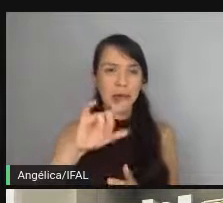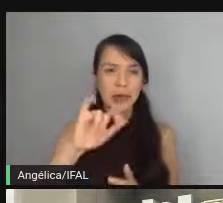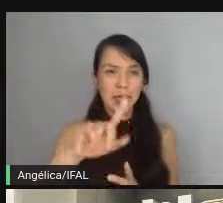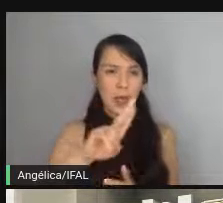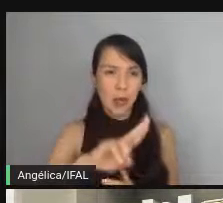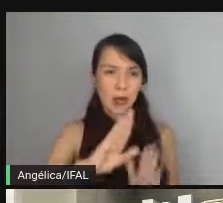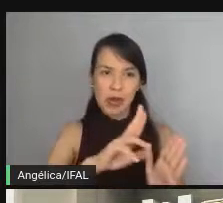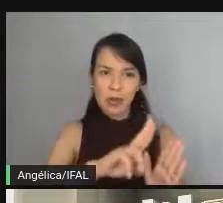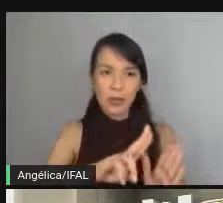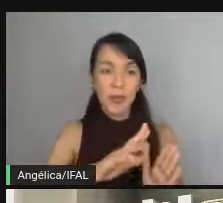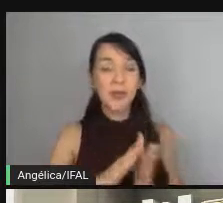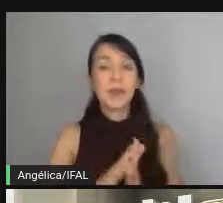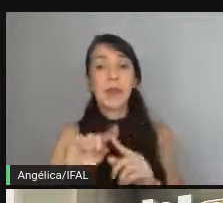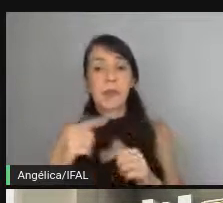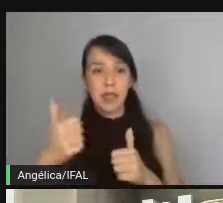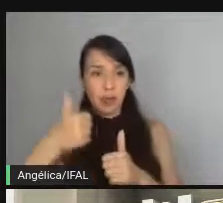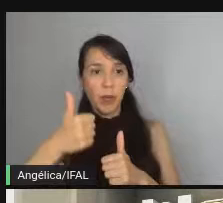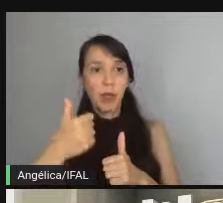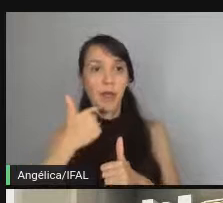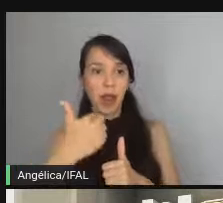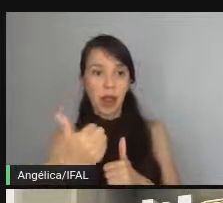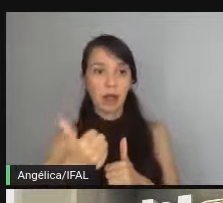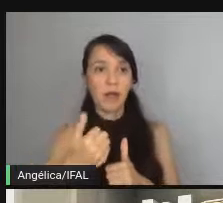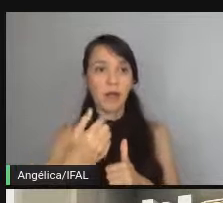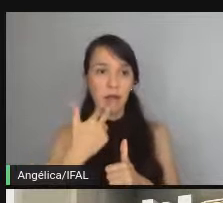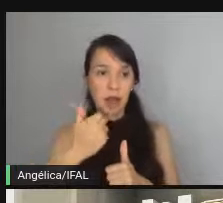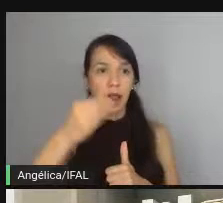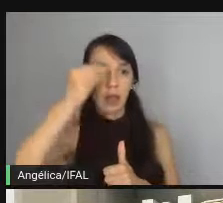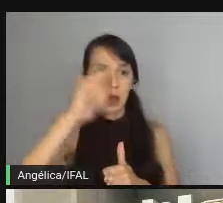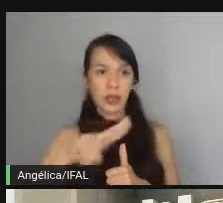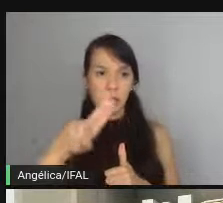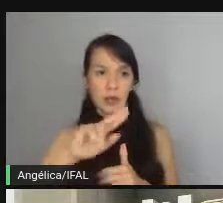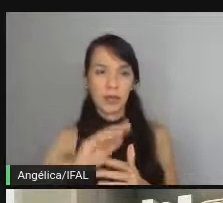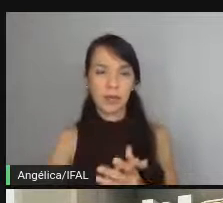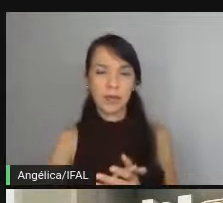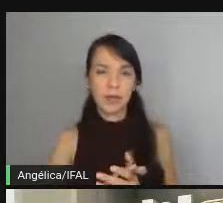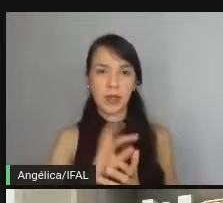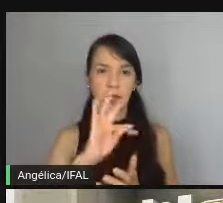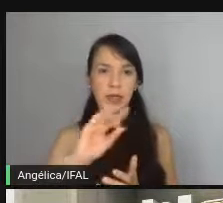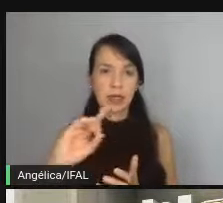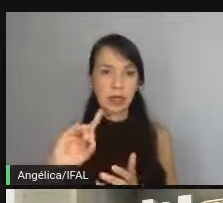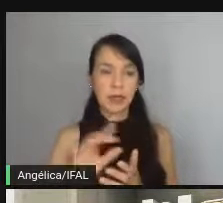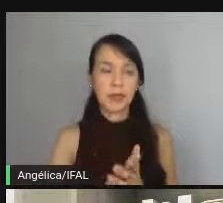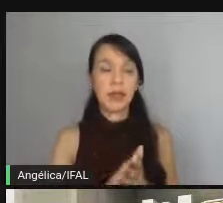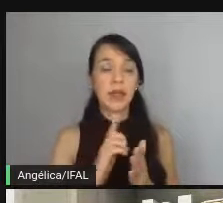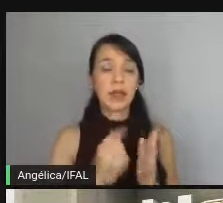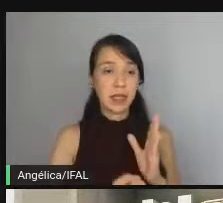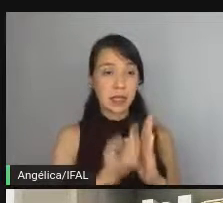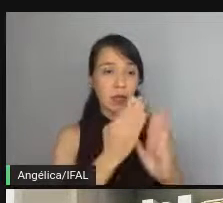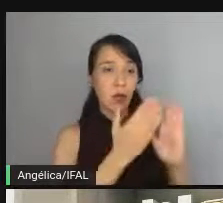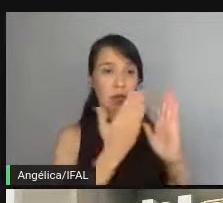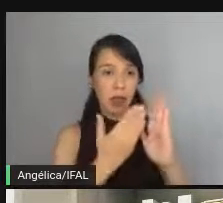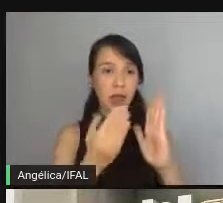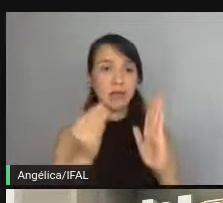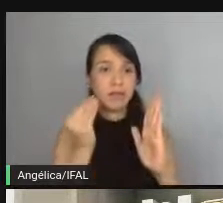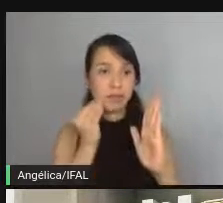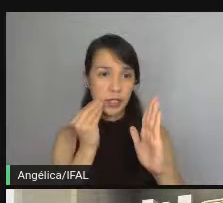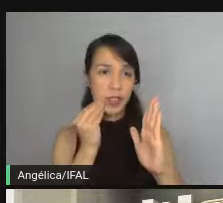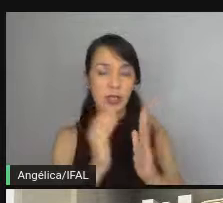Mas foi a primeira linguagem que ele começou a utilizar o TDD. Ele criou uma biblioteca de testes para isso.